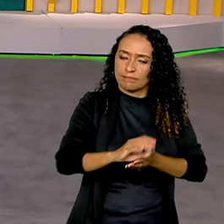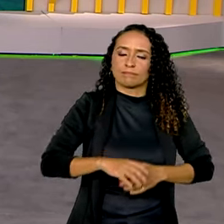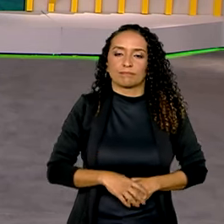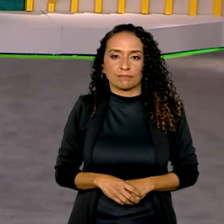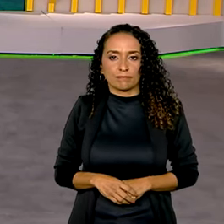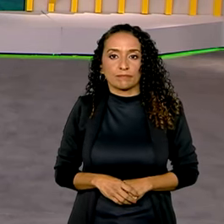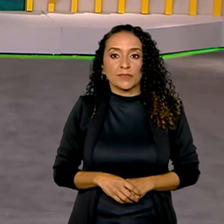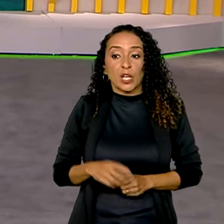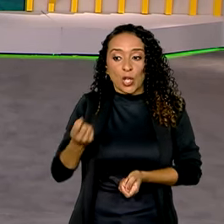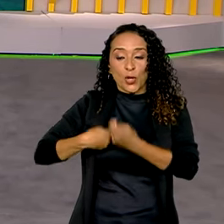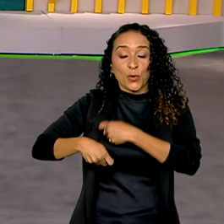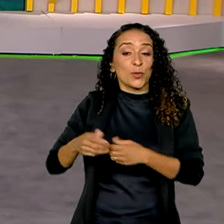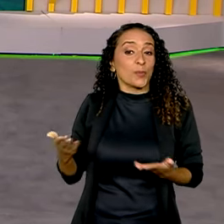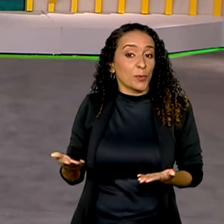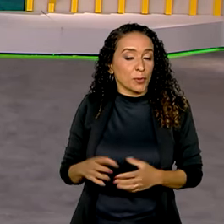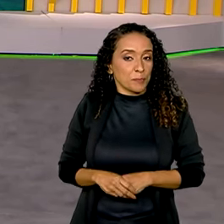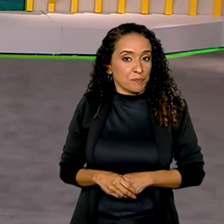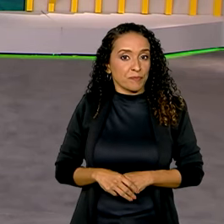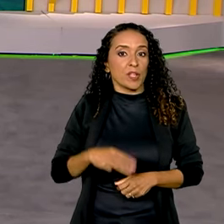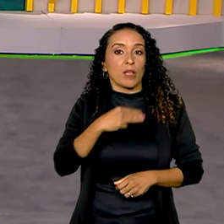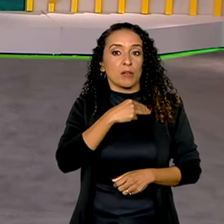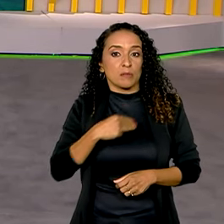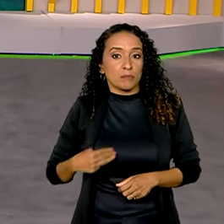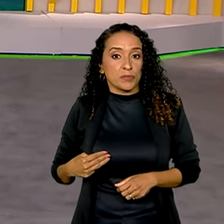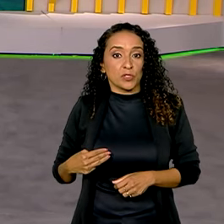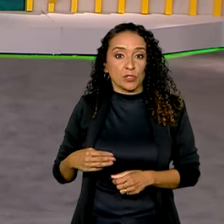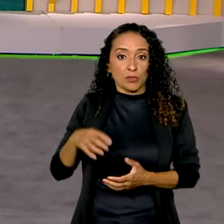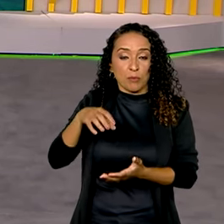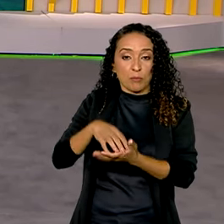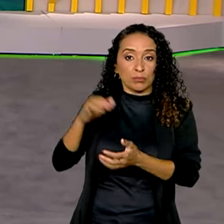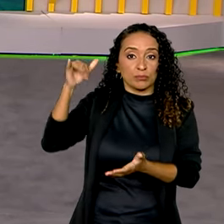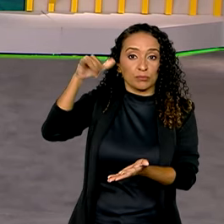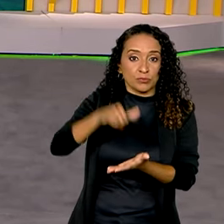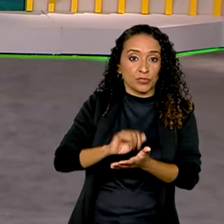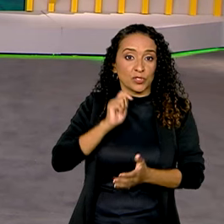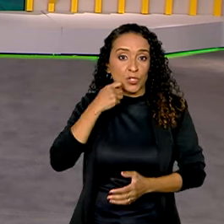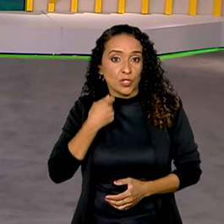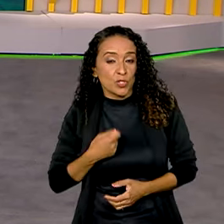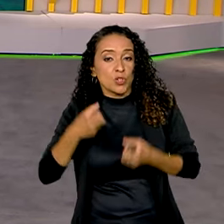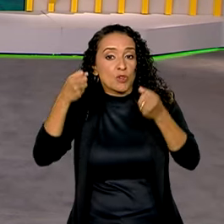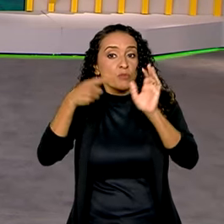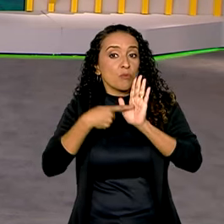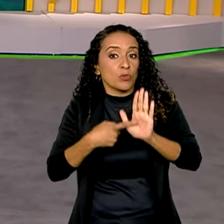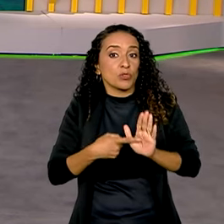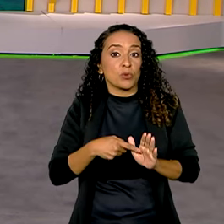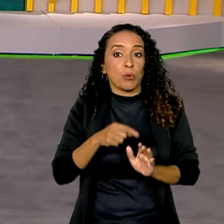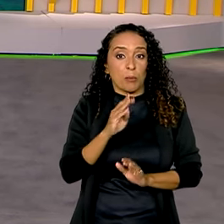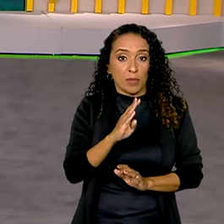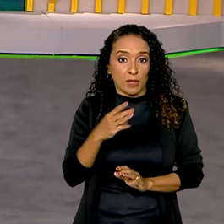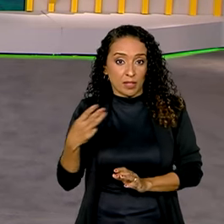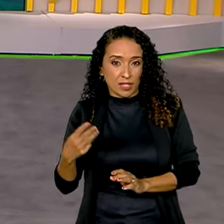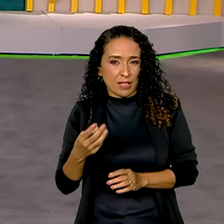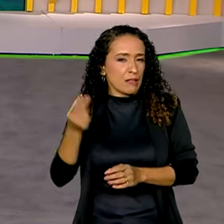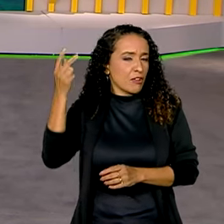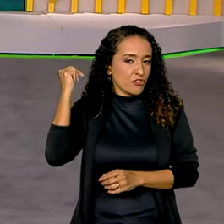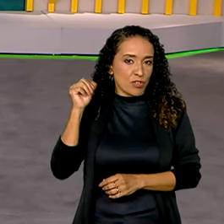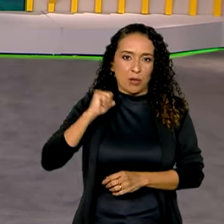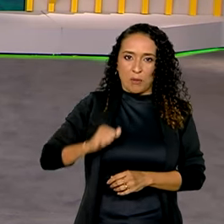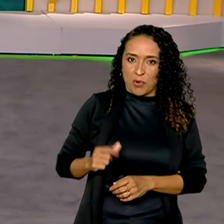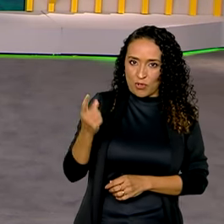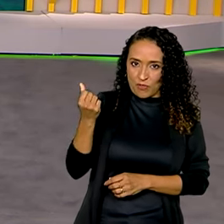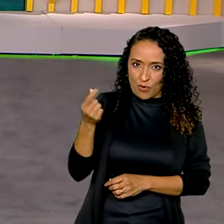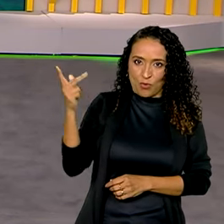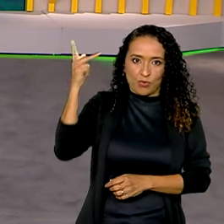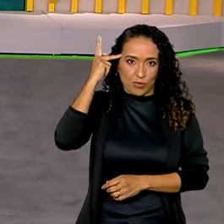Economia agora. O ministro de Portos e Aeroportos, Silvio Costa Filho, apresentou na B3, antiga Bolsa de